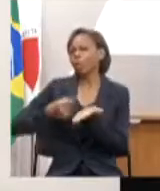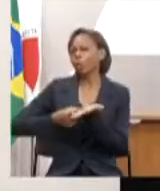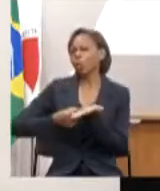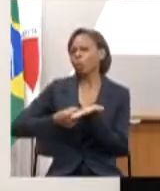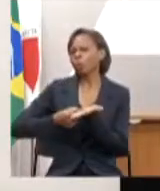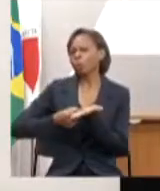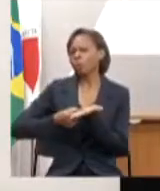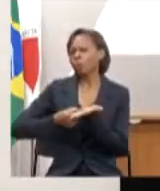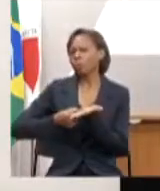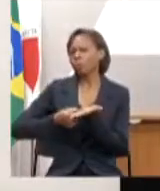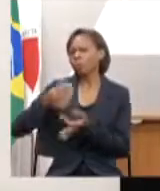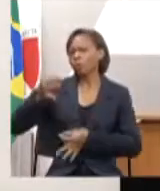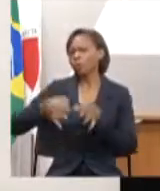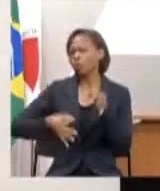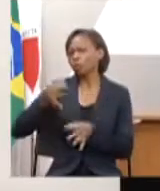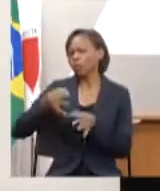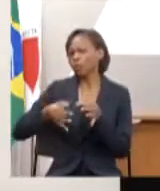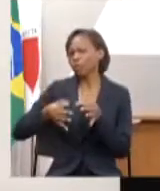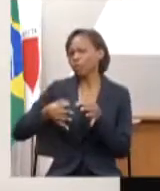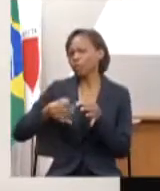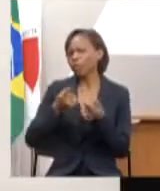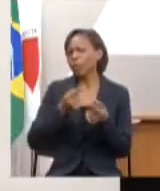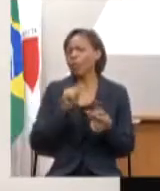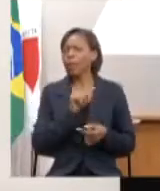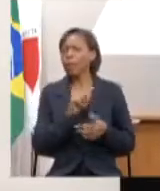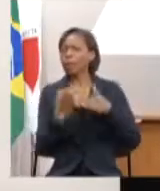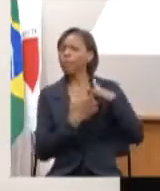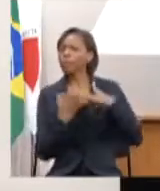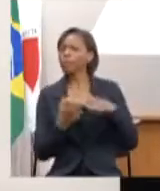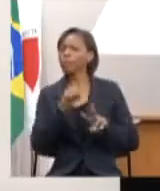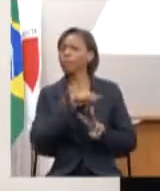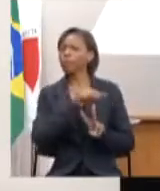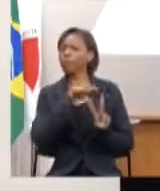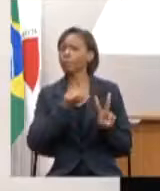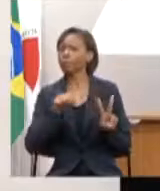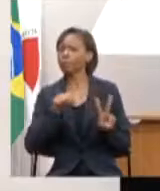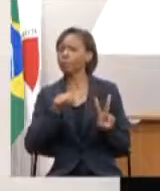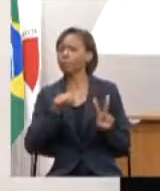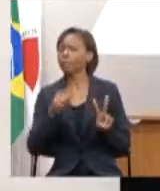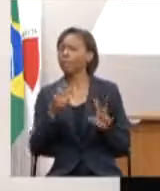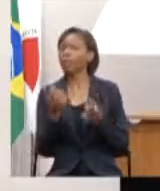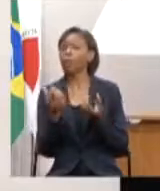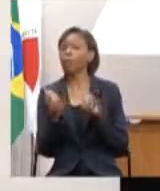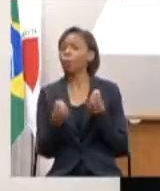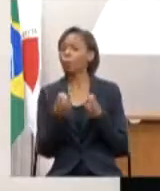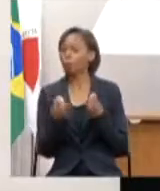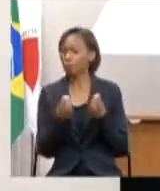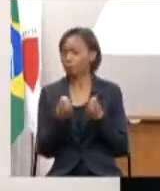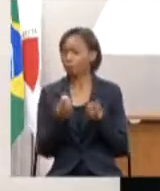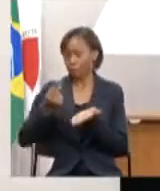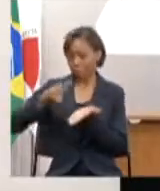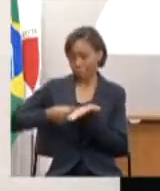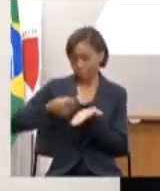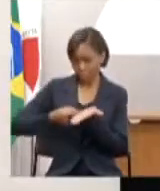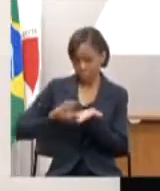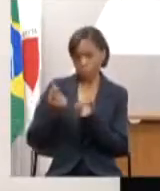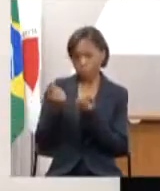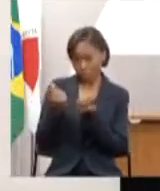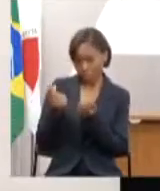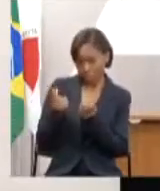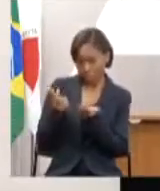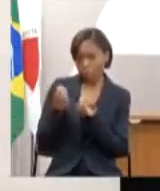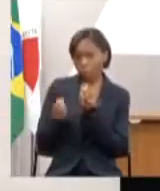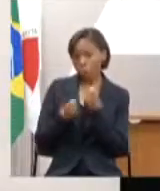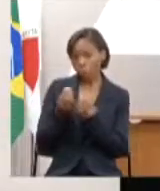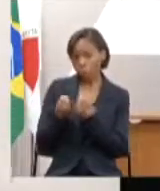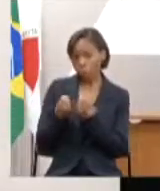e qual é a expectativa do impacto desse acordo no orçamento do Estado e no plano plurianual para o